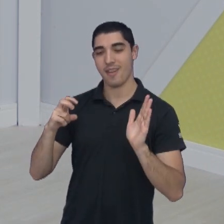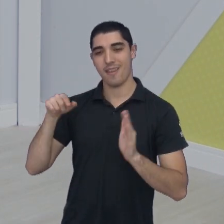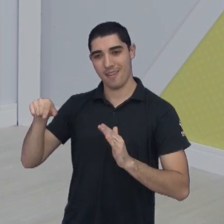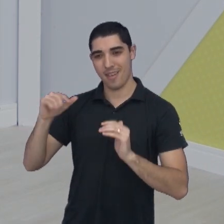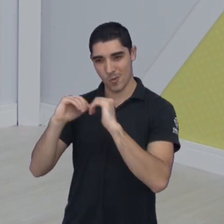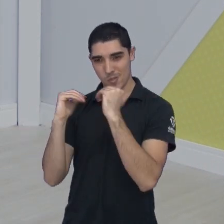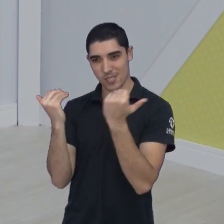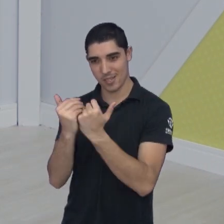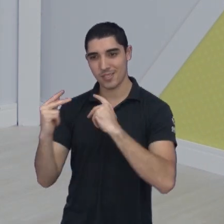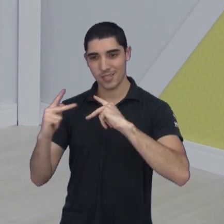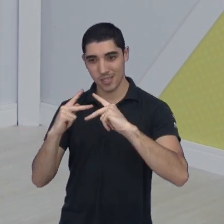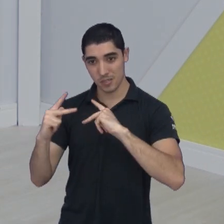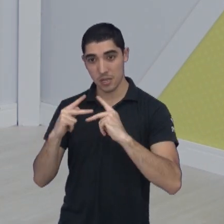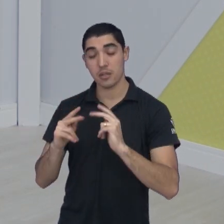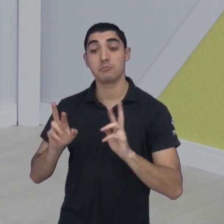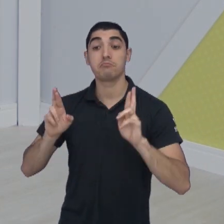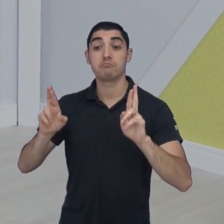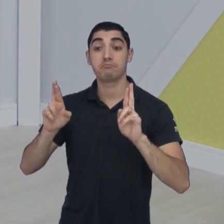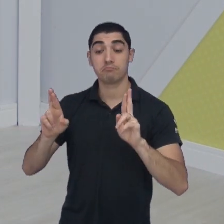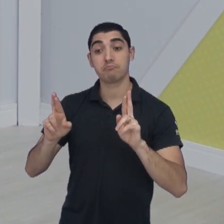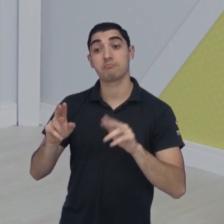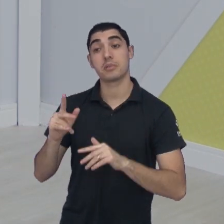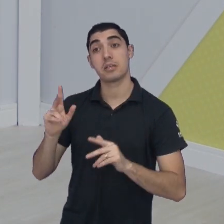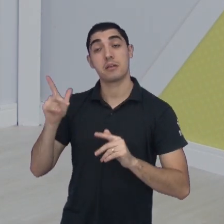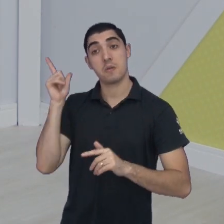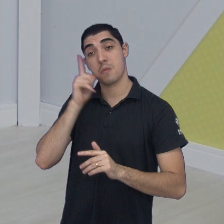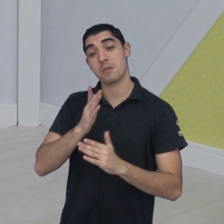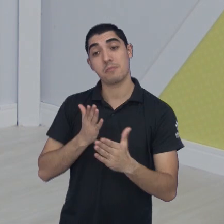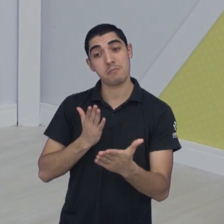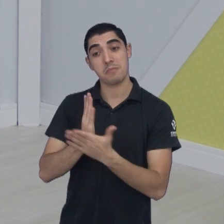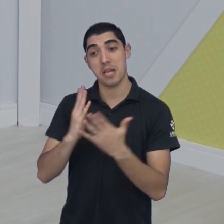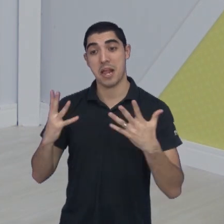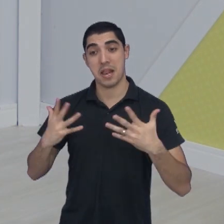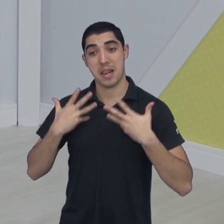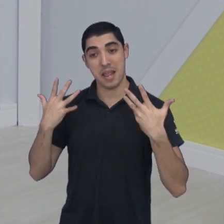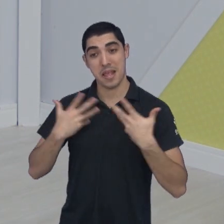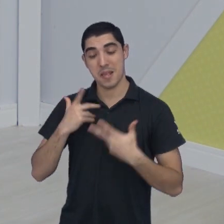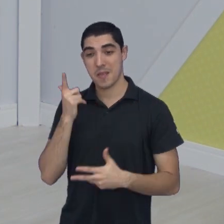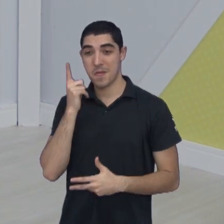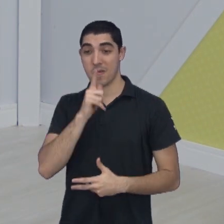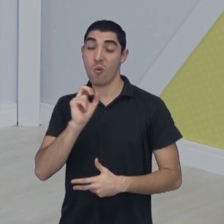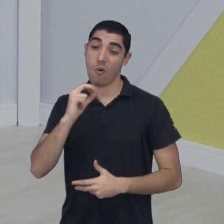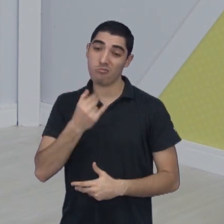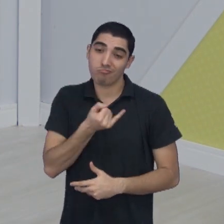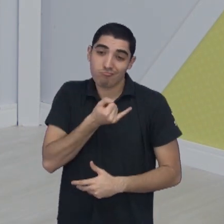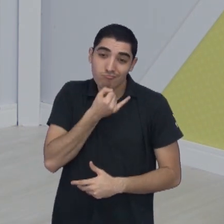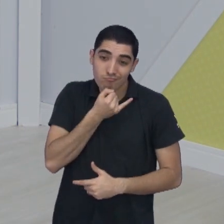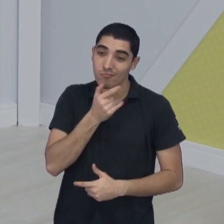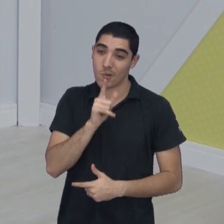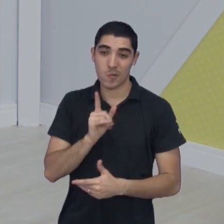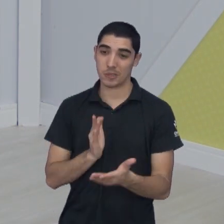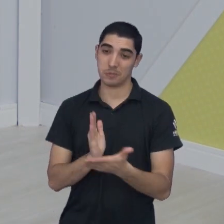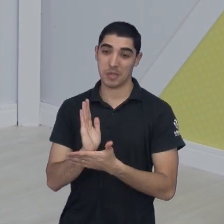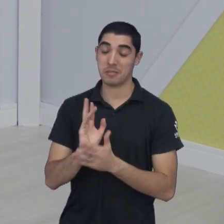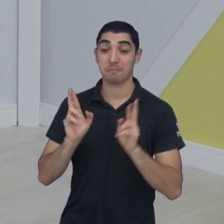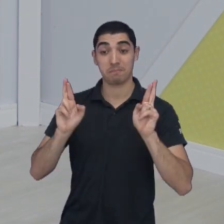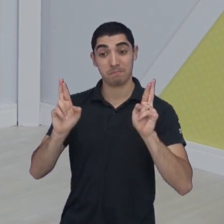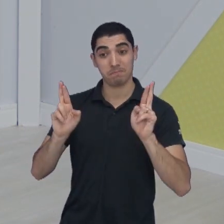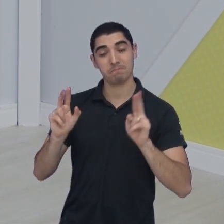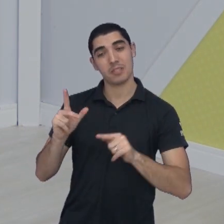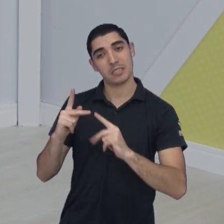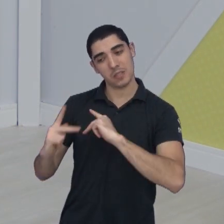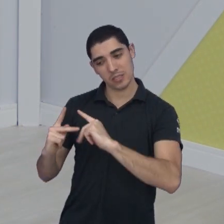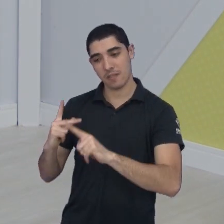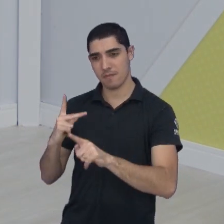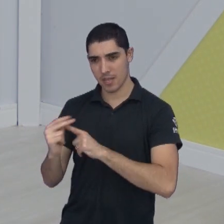os detalhes, quem sabe a alegria da classificação ou o sentimento de frustração por ela não ter acontecido. Esperamos uma vitória